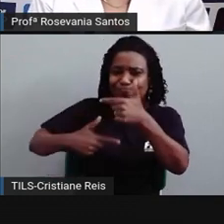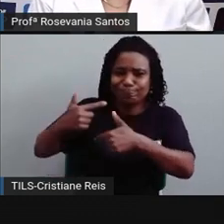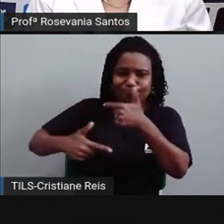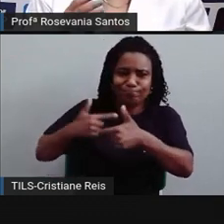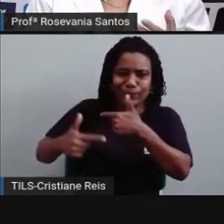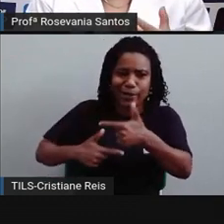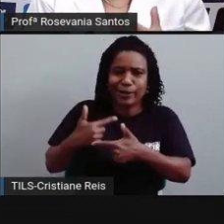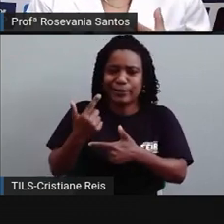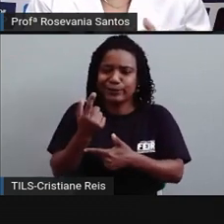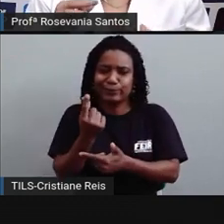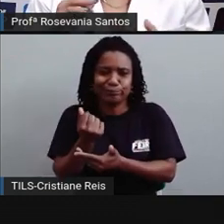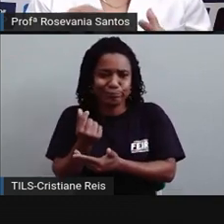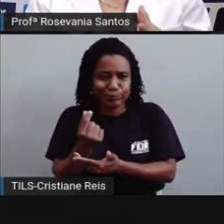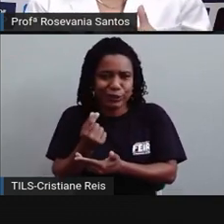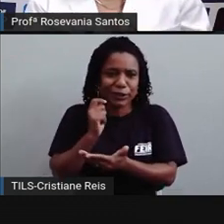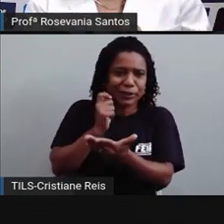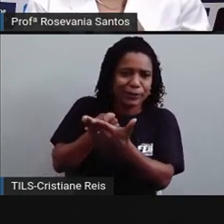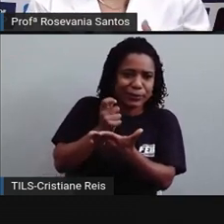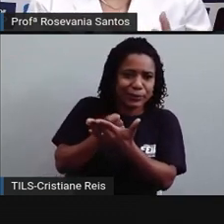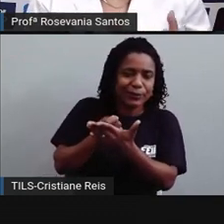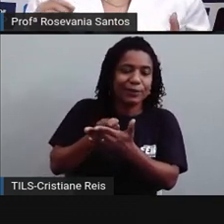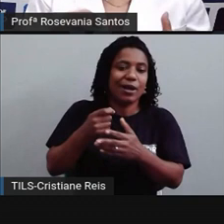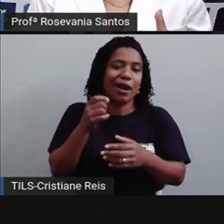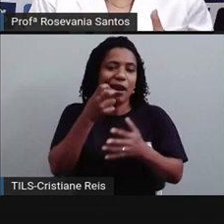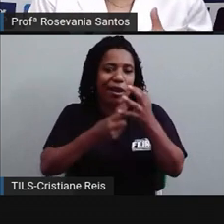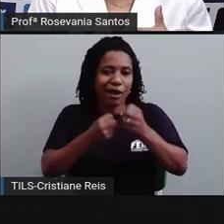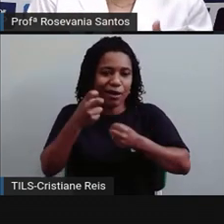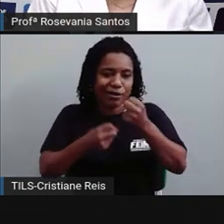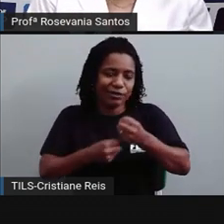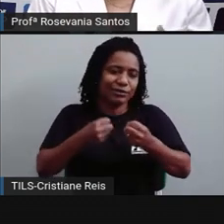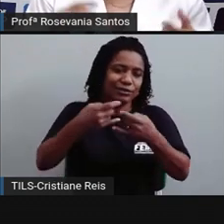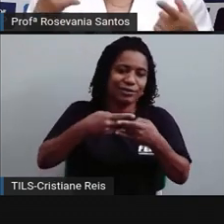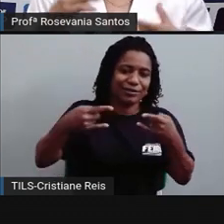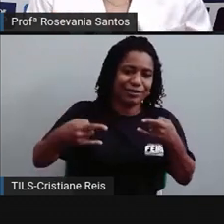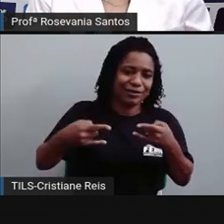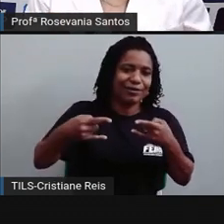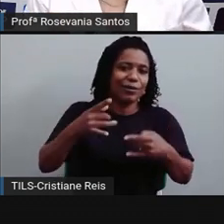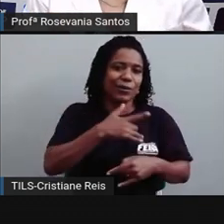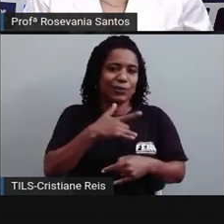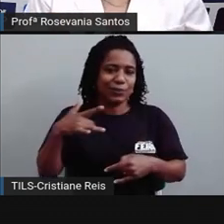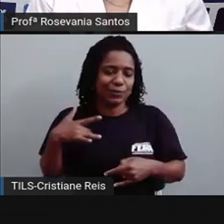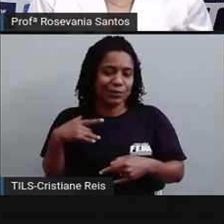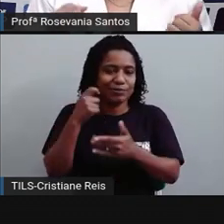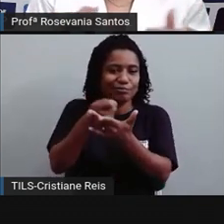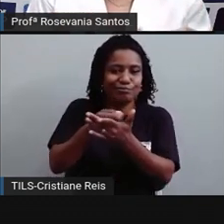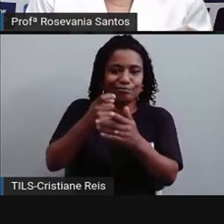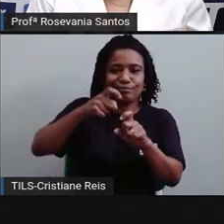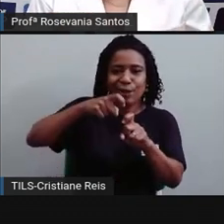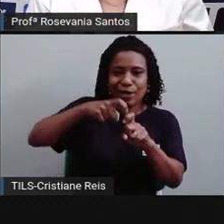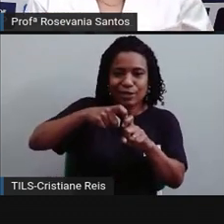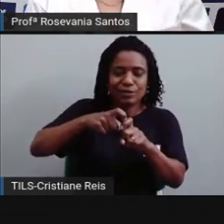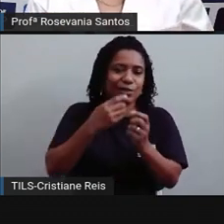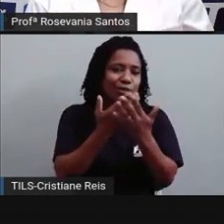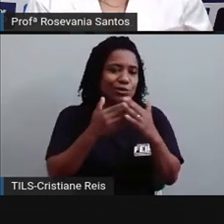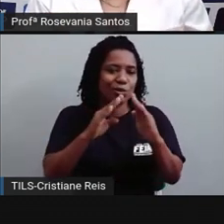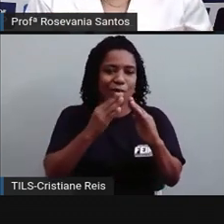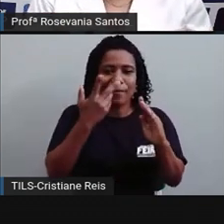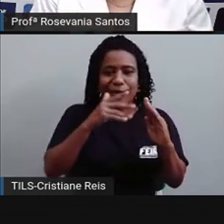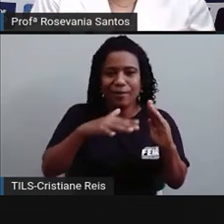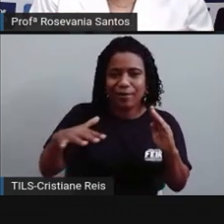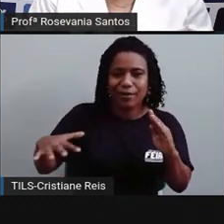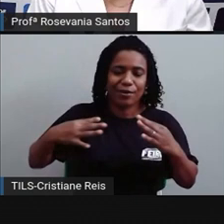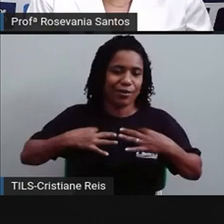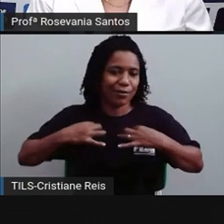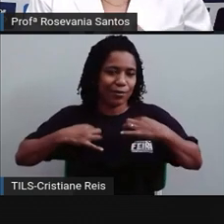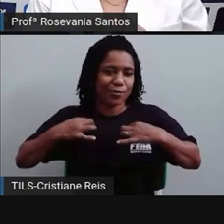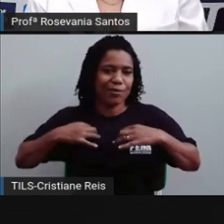sabe o gasto com leite, o gasto com fralda, o gasto com saúde, o gasto com escolinha, o gasto com as roupas,